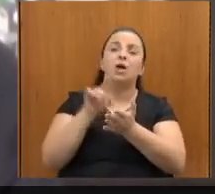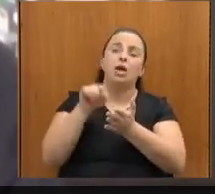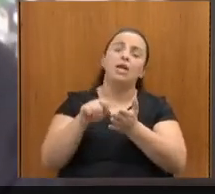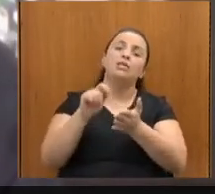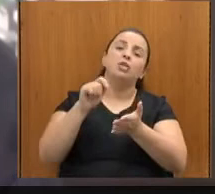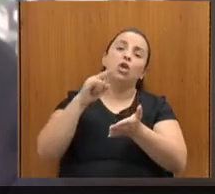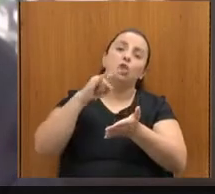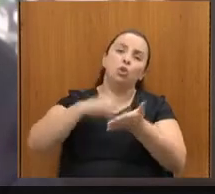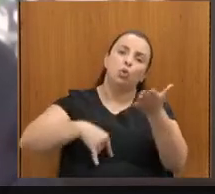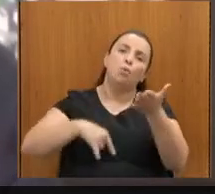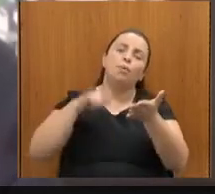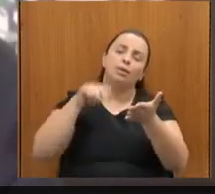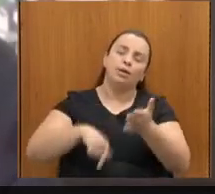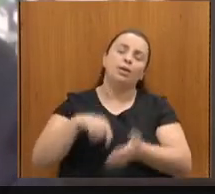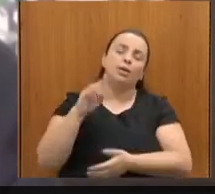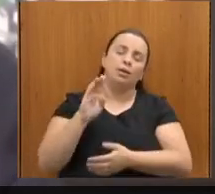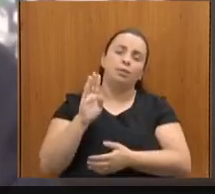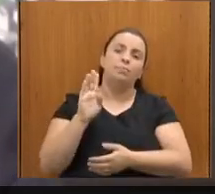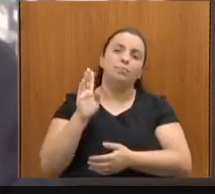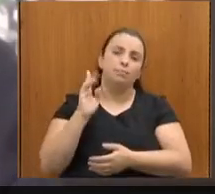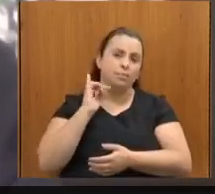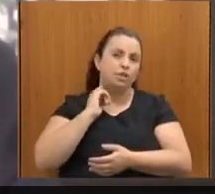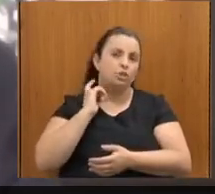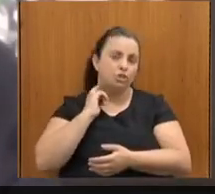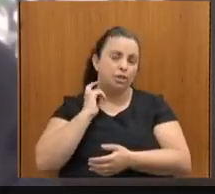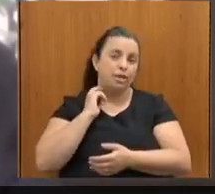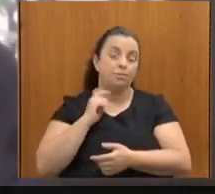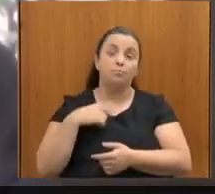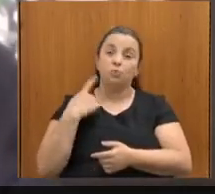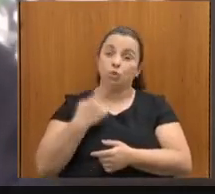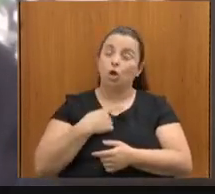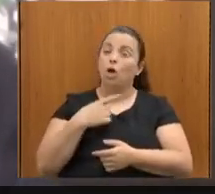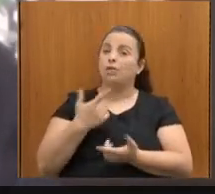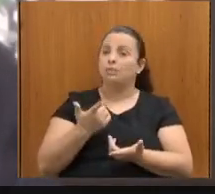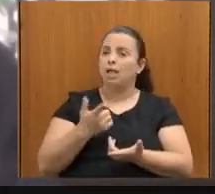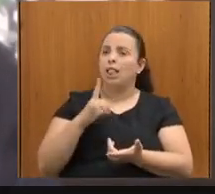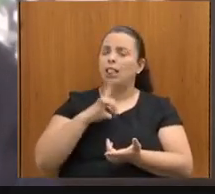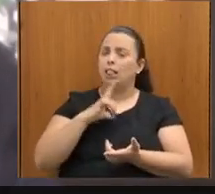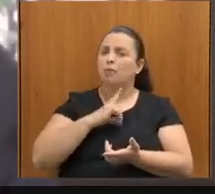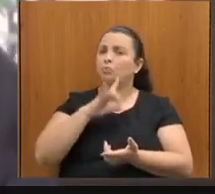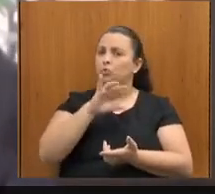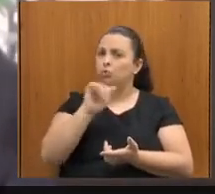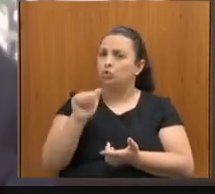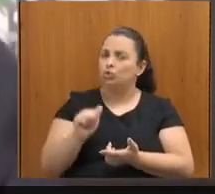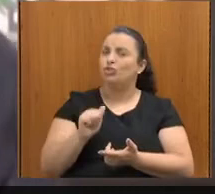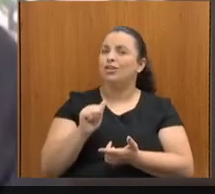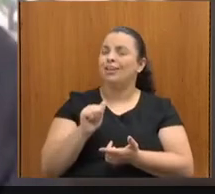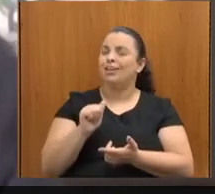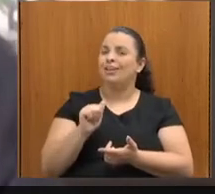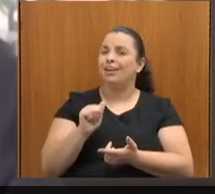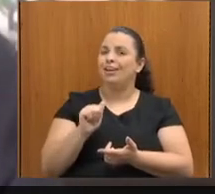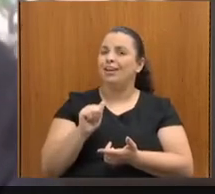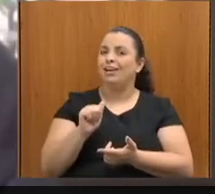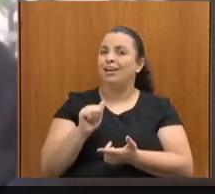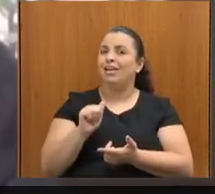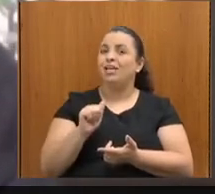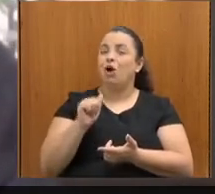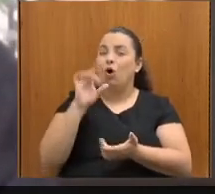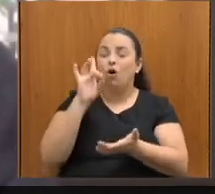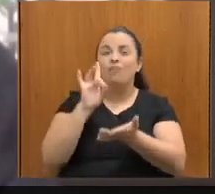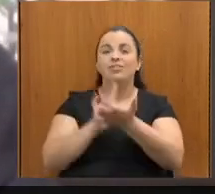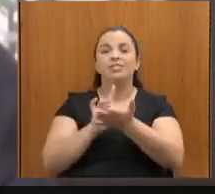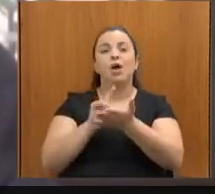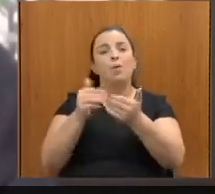data, doutor Engel, deputado Engel, a gente tem a expectativa dessa data. Da mesma forma que a Assembleia Legislativa está na